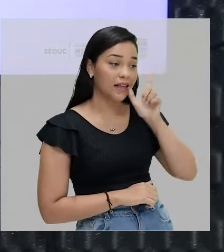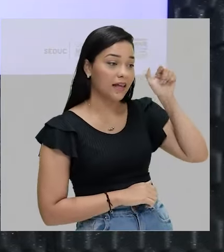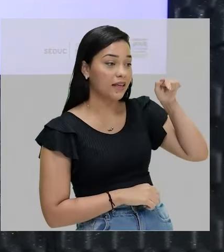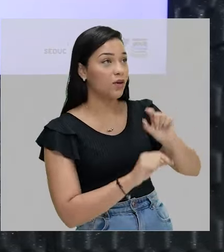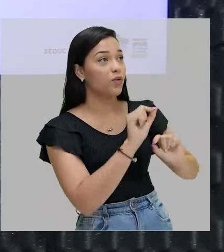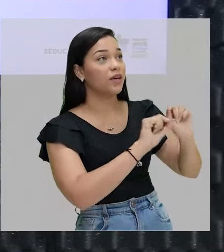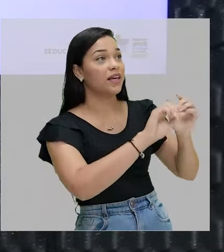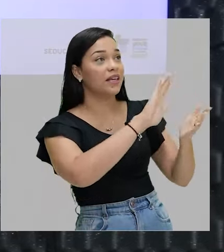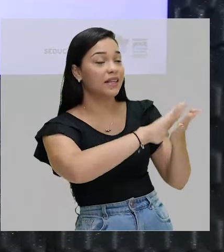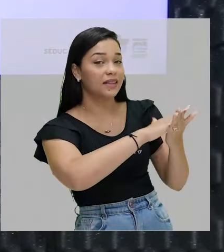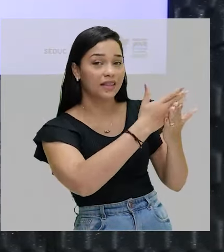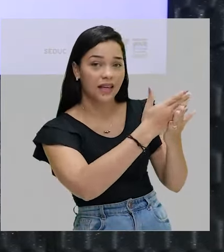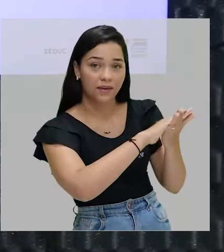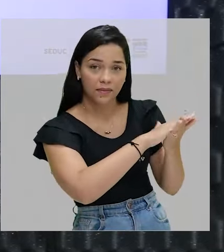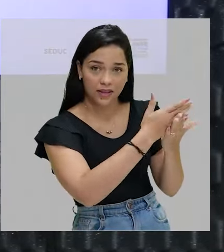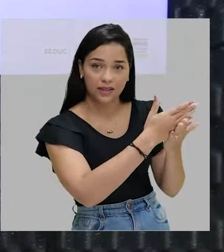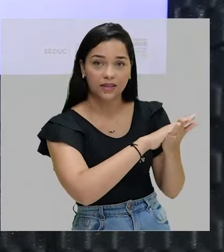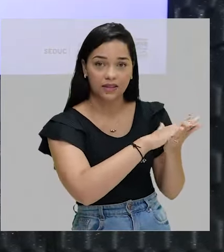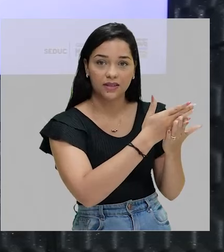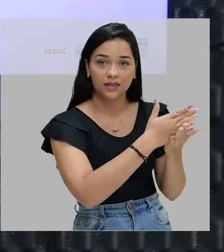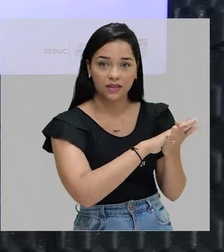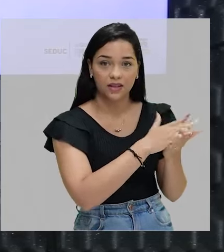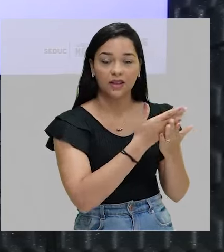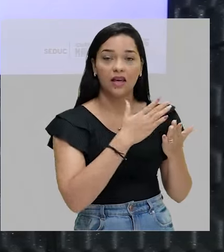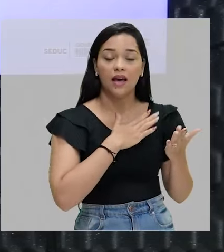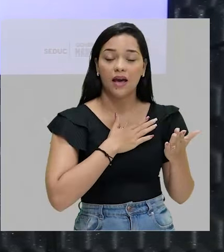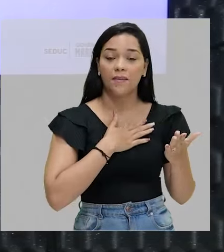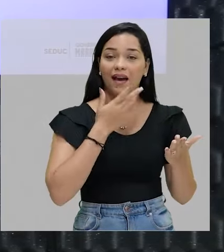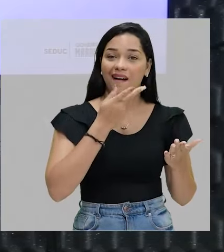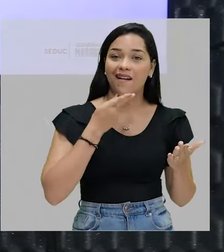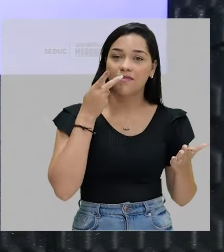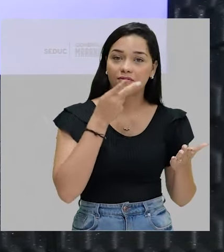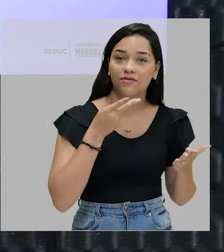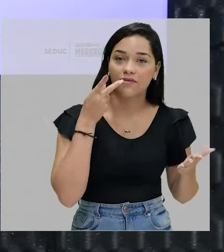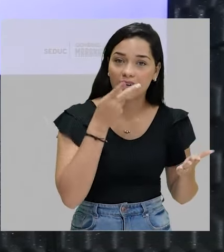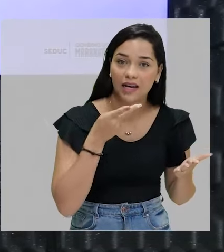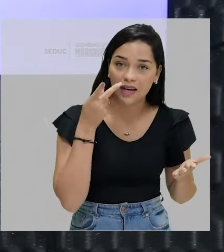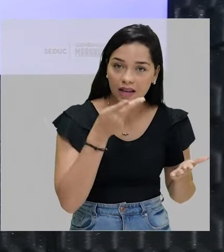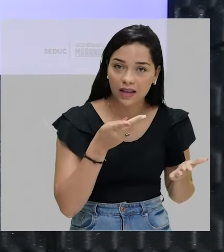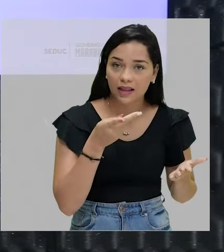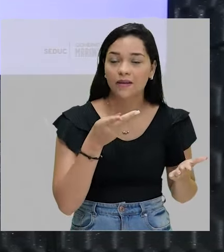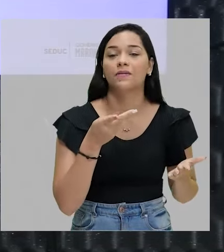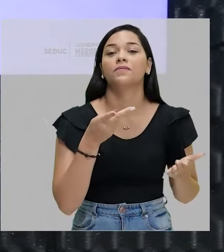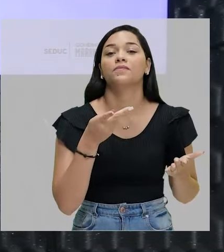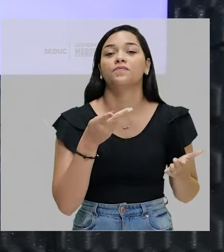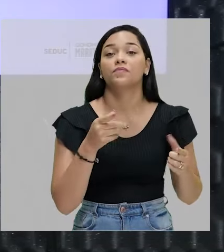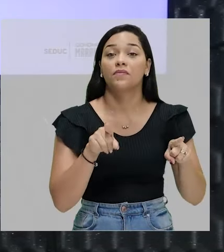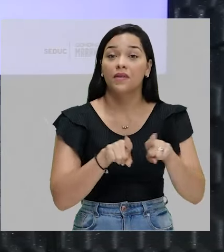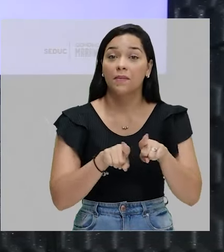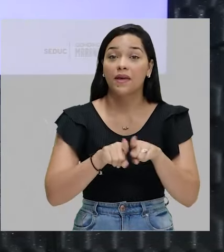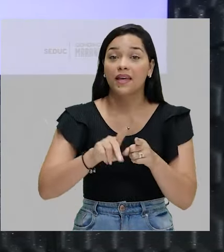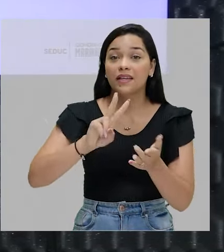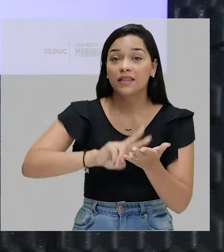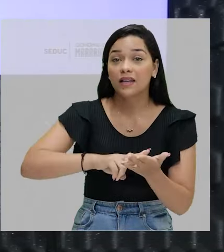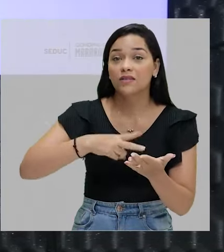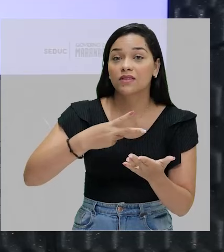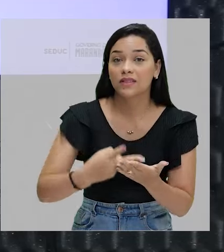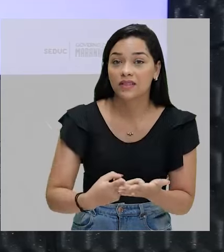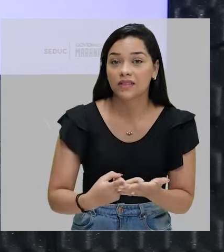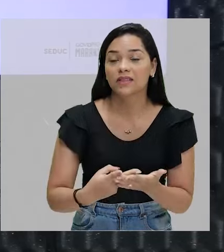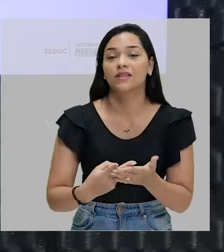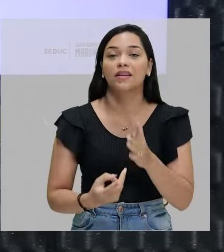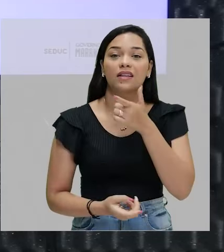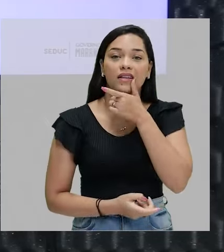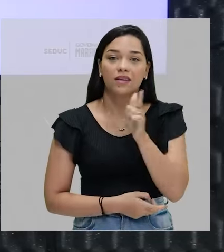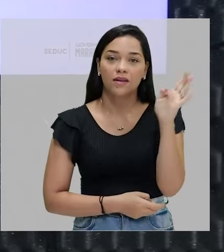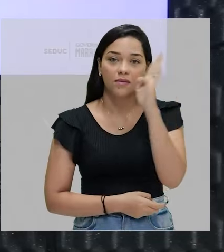interpretando a minha fala e traduzindo para a